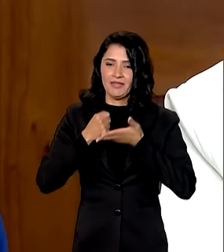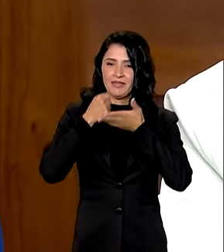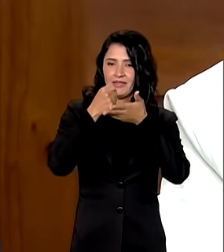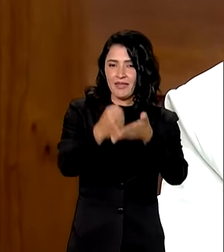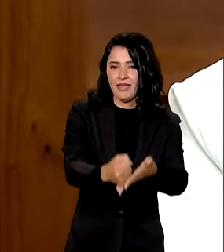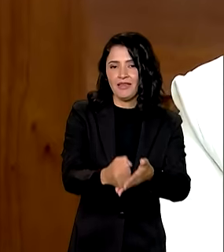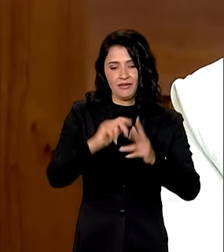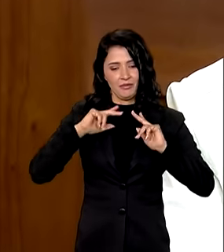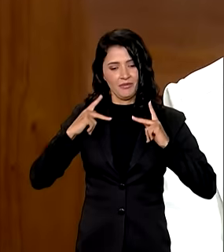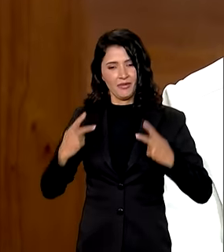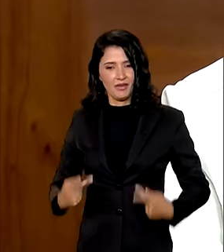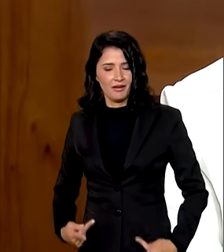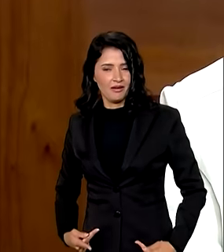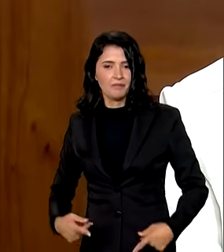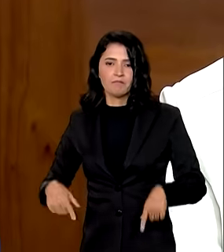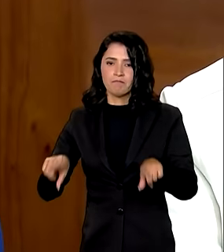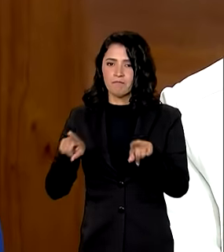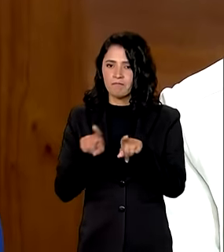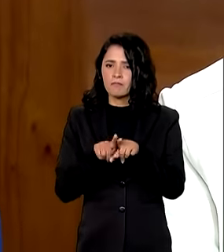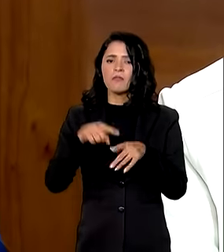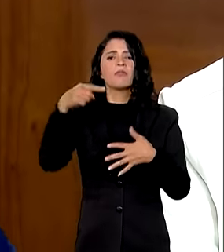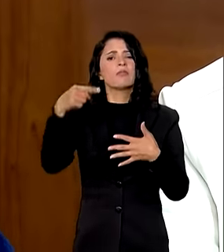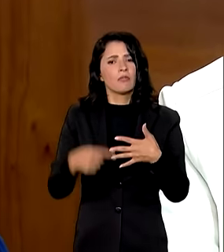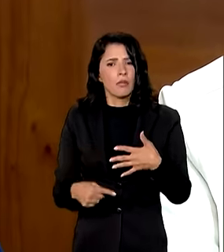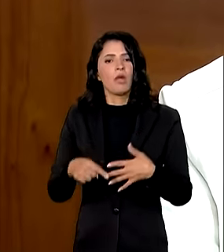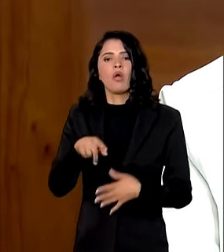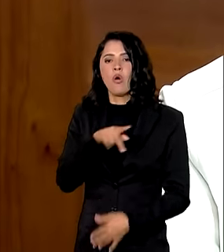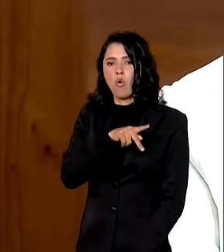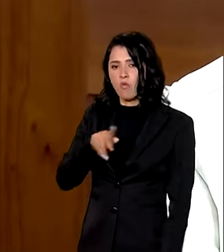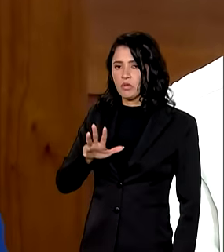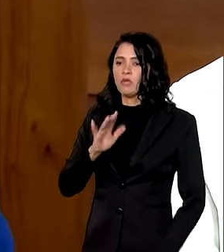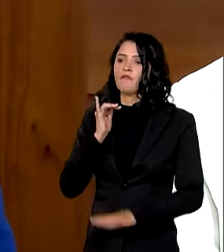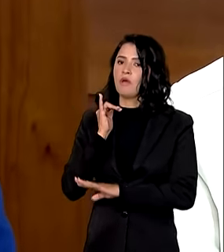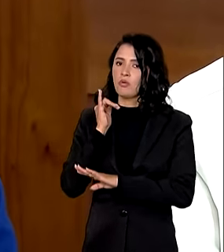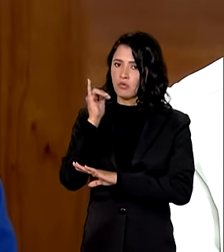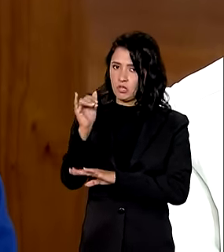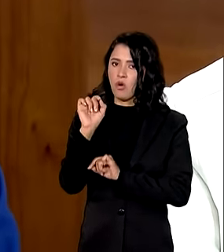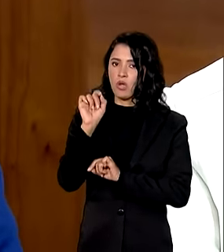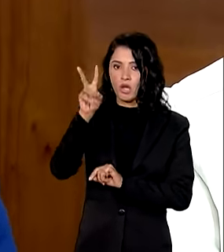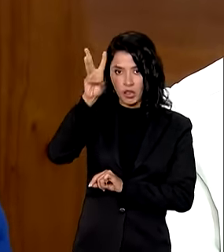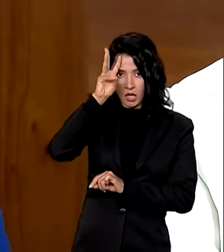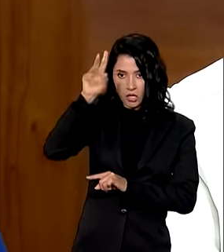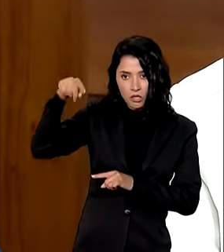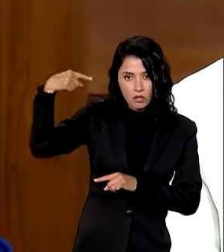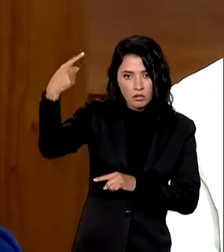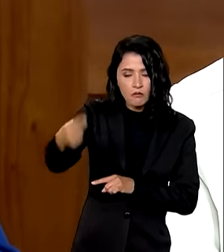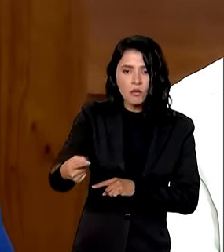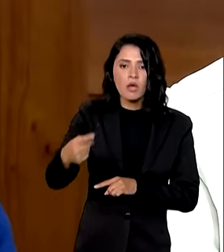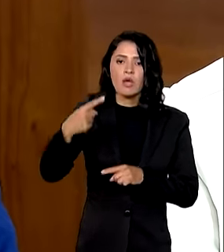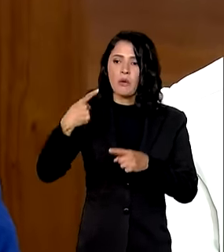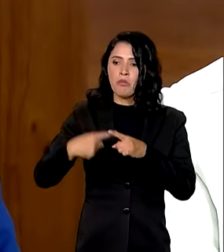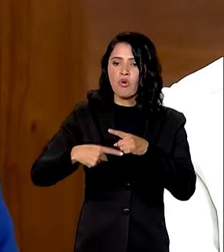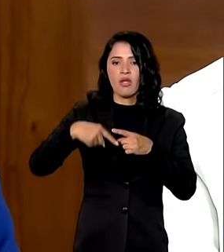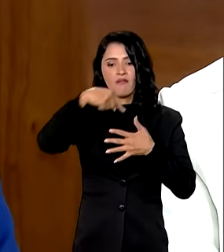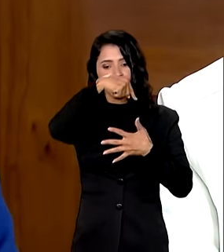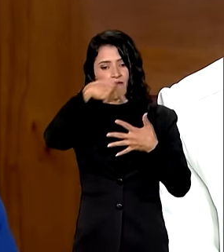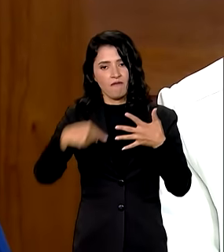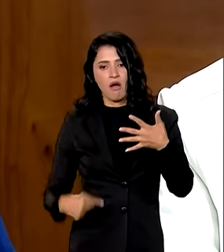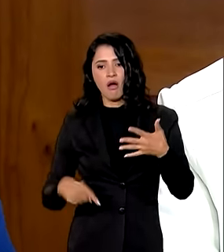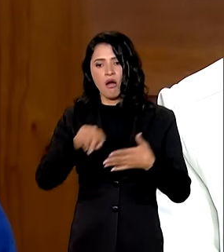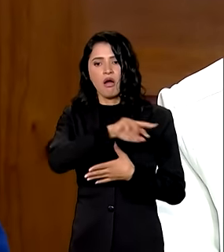humanitária, além de tudo isso, o presidente fará anúncio na próxima terça-feira, porque são vários anúncios